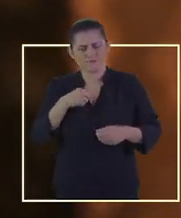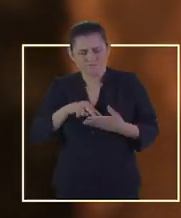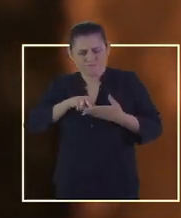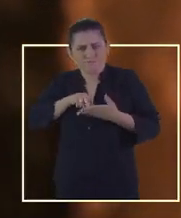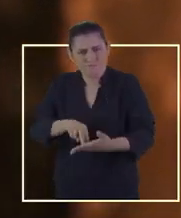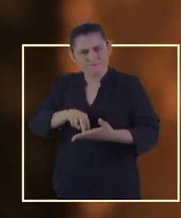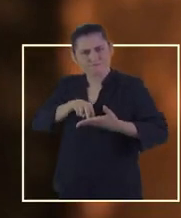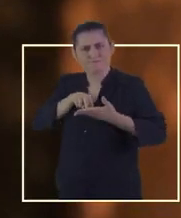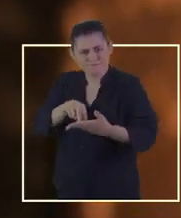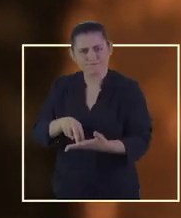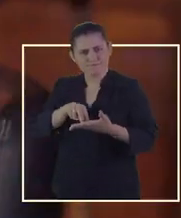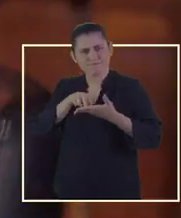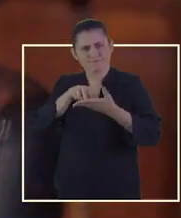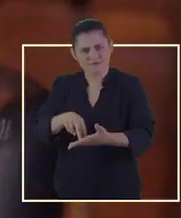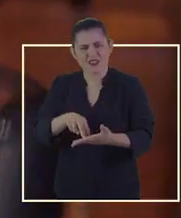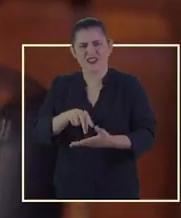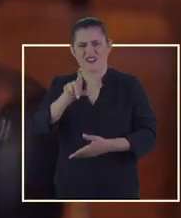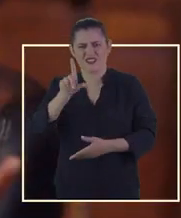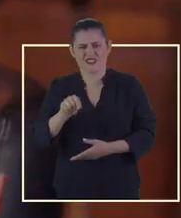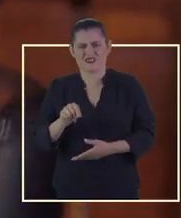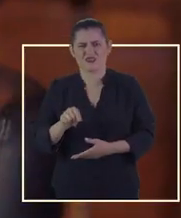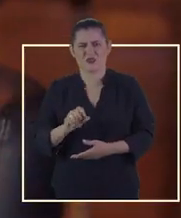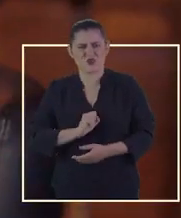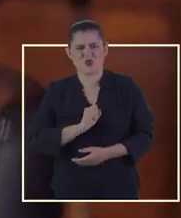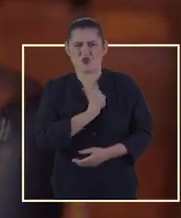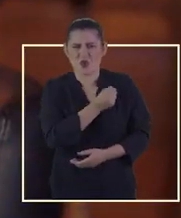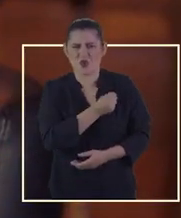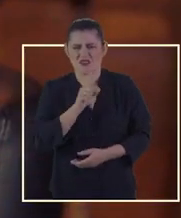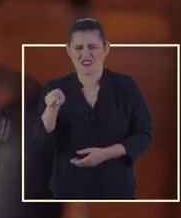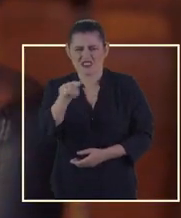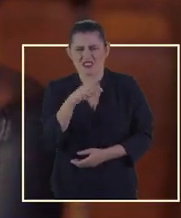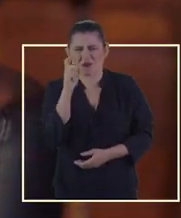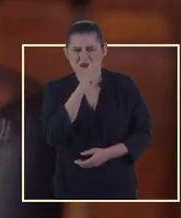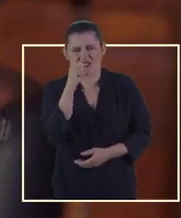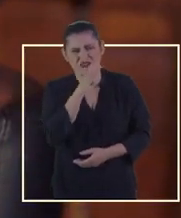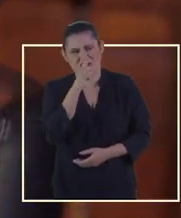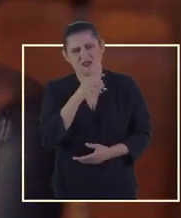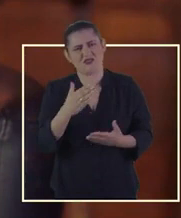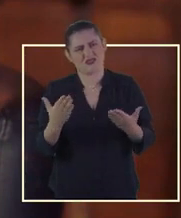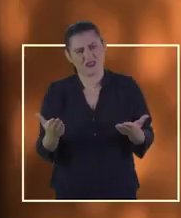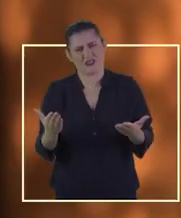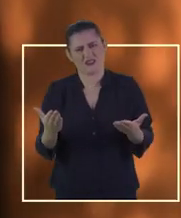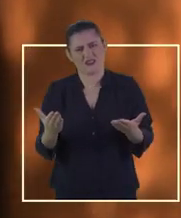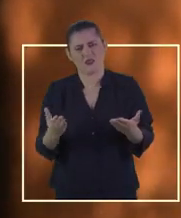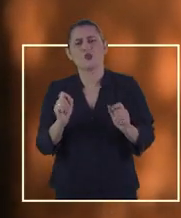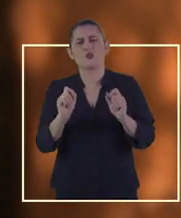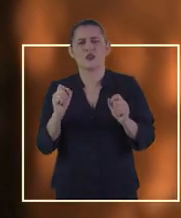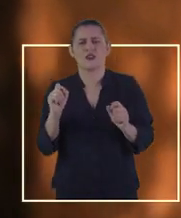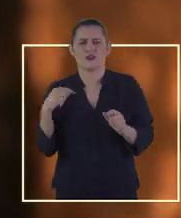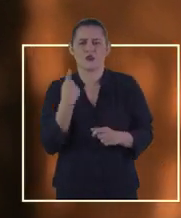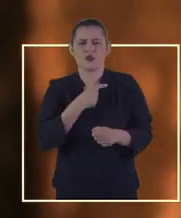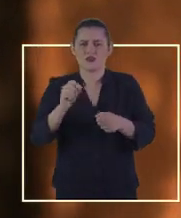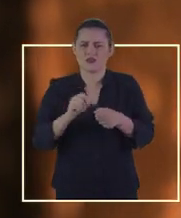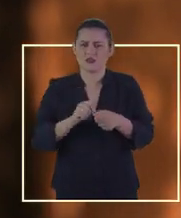resistir bravamente a essa rede de ódio, a essa rede de desconstrução, das ações